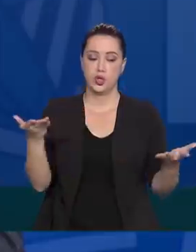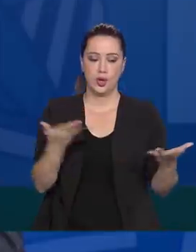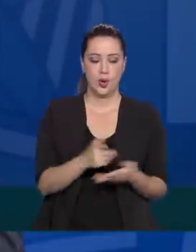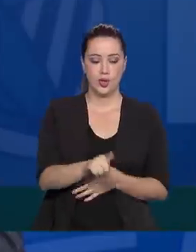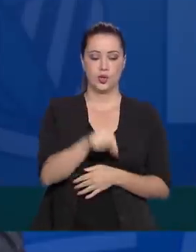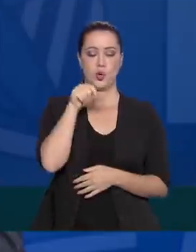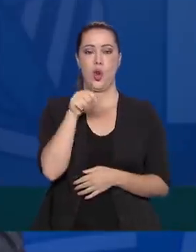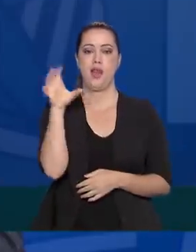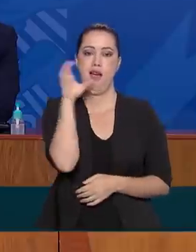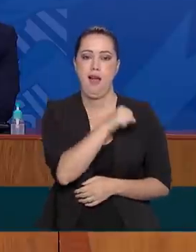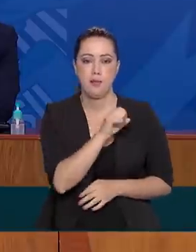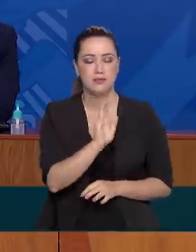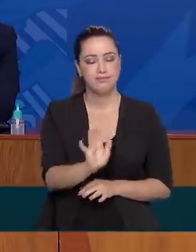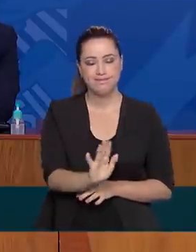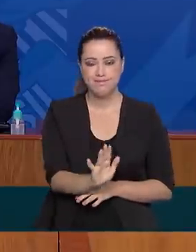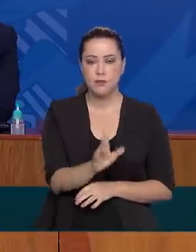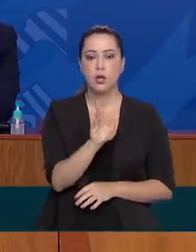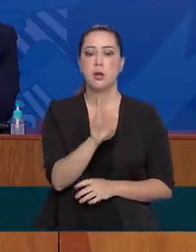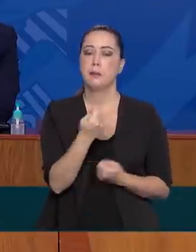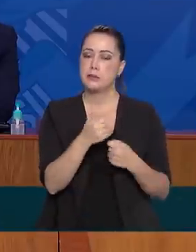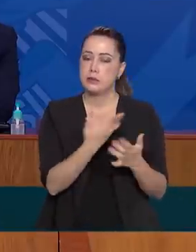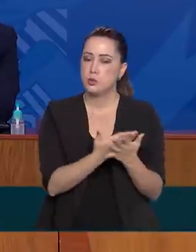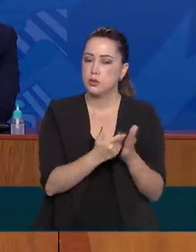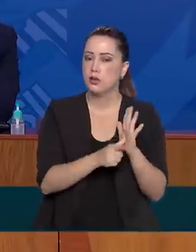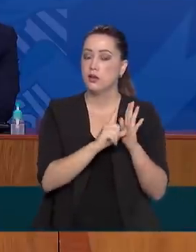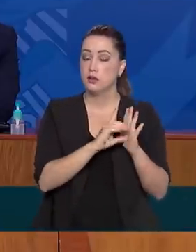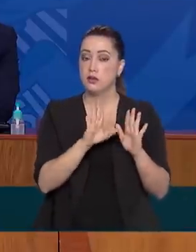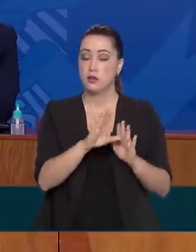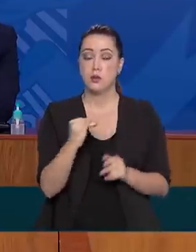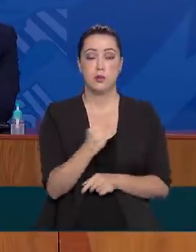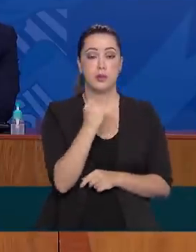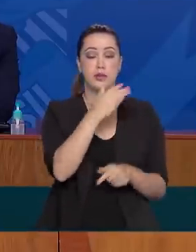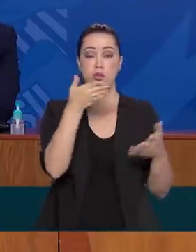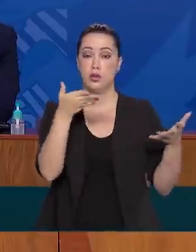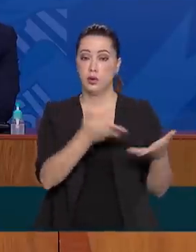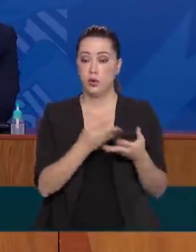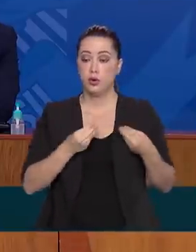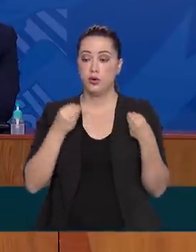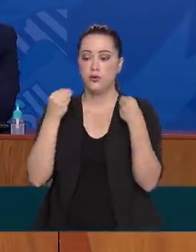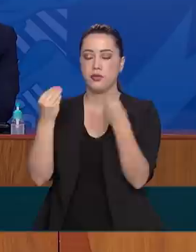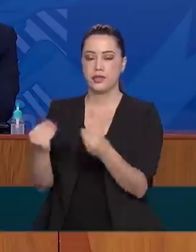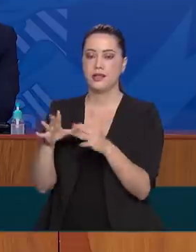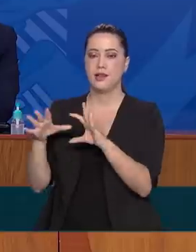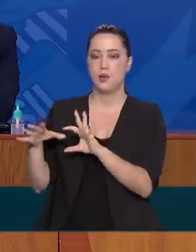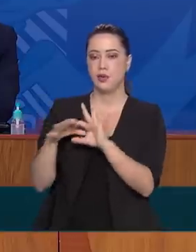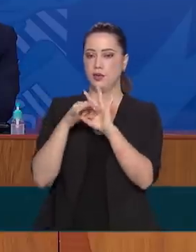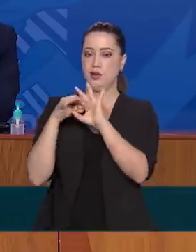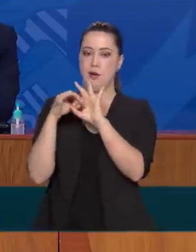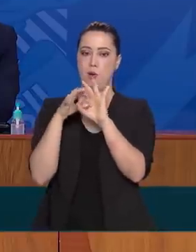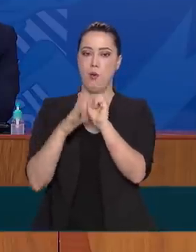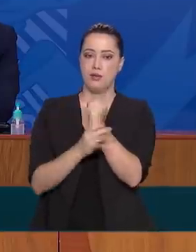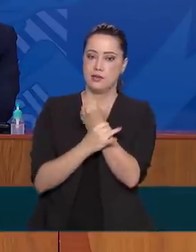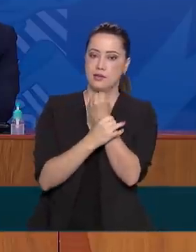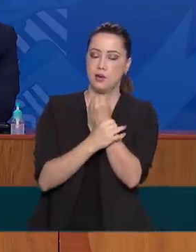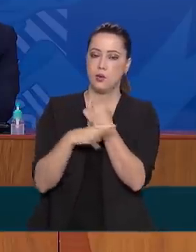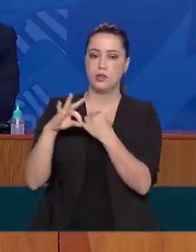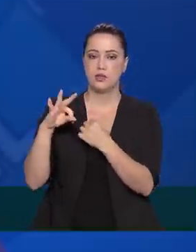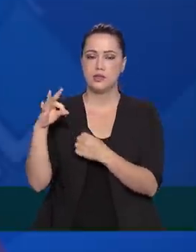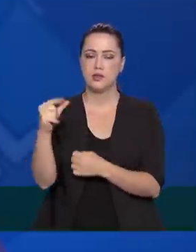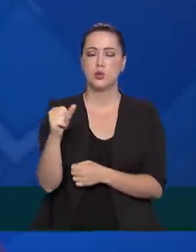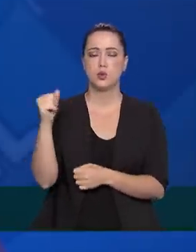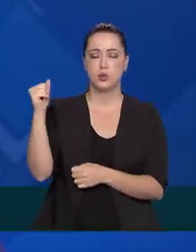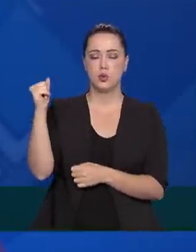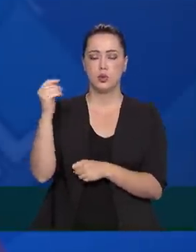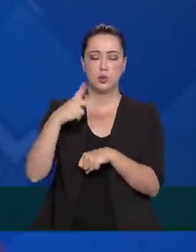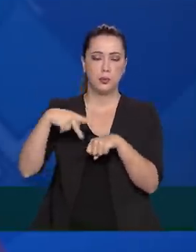decisão precipitada e que o que mais importa, no momento, é garantir o fortalecimento da segurança em todo o país.